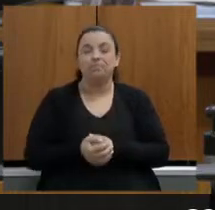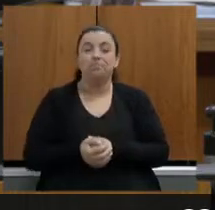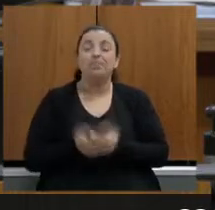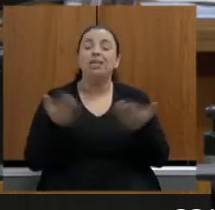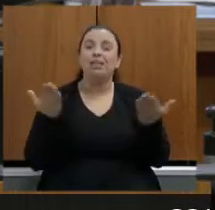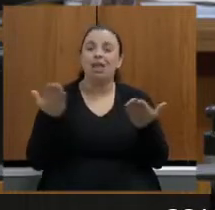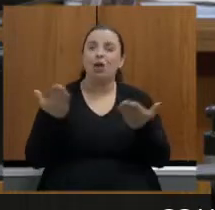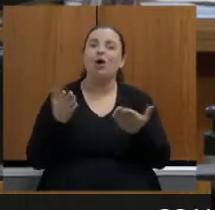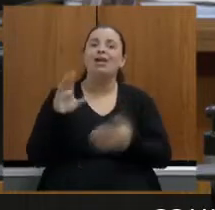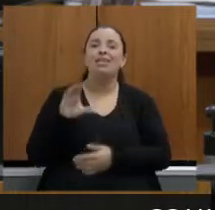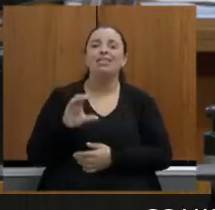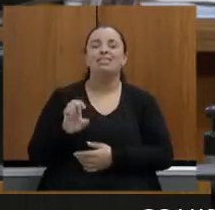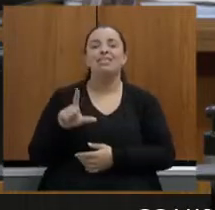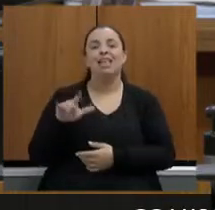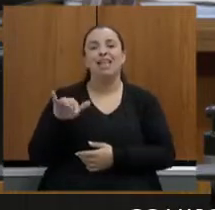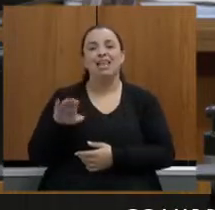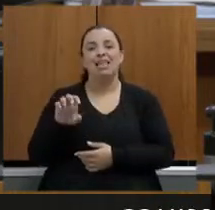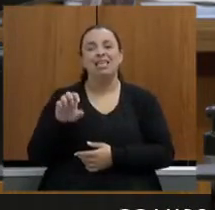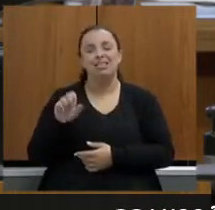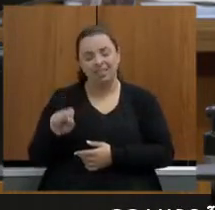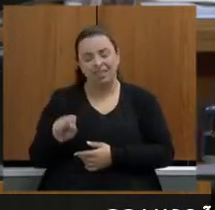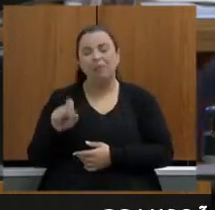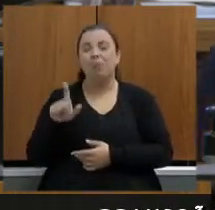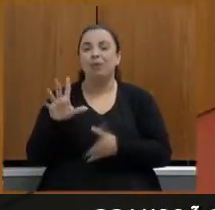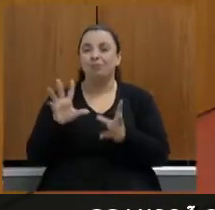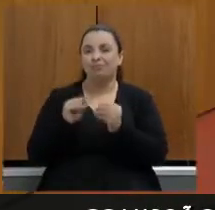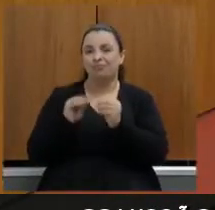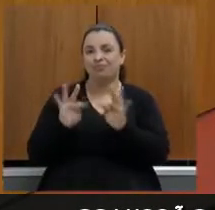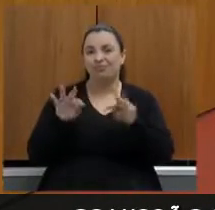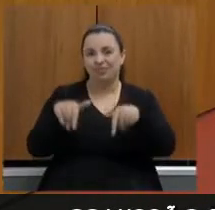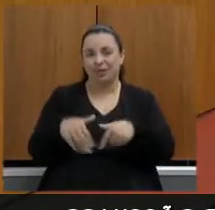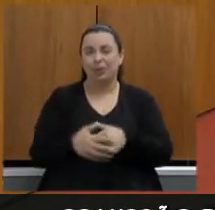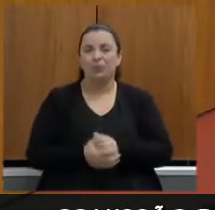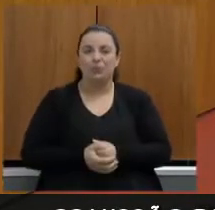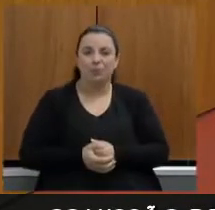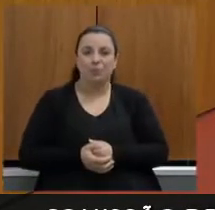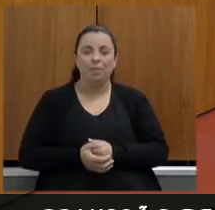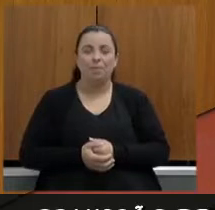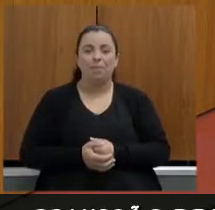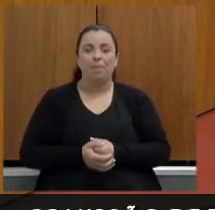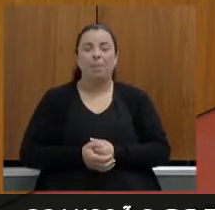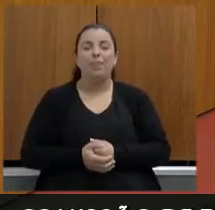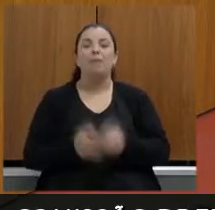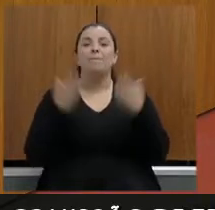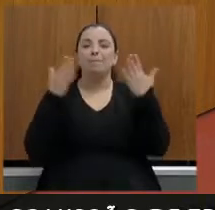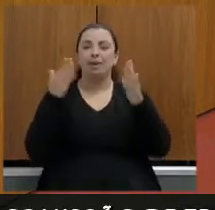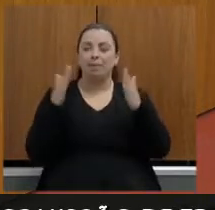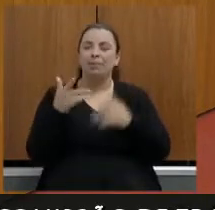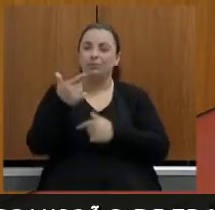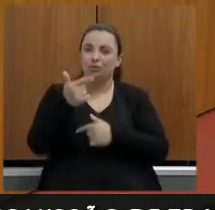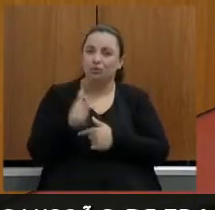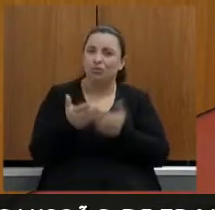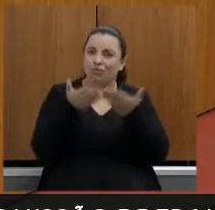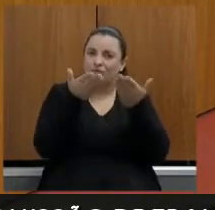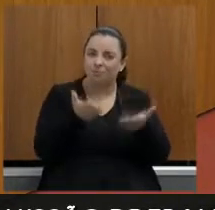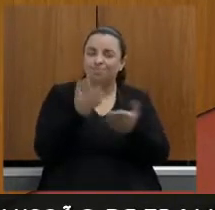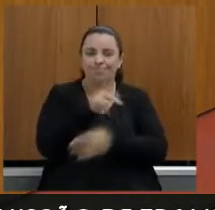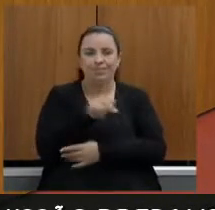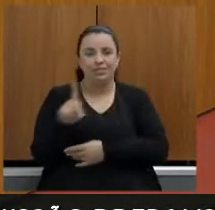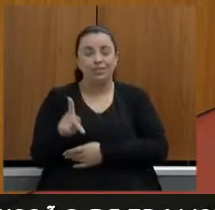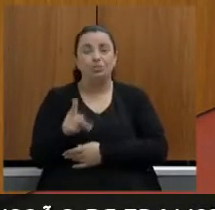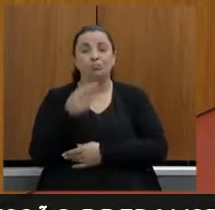deputada Celise Laviola as considerações finais de vossa excelência parabenizar mais uma vez presidente pelo